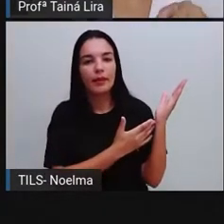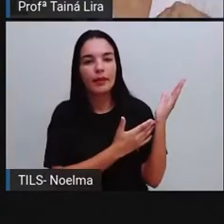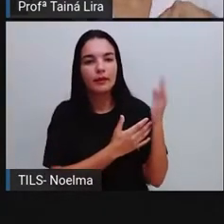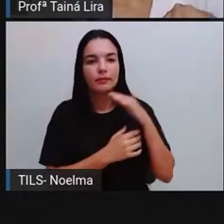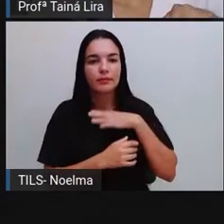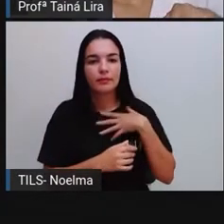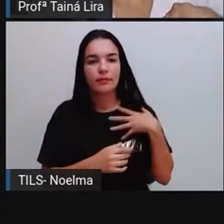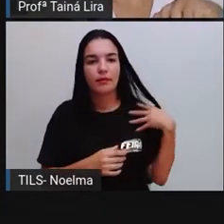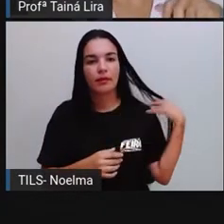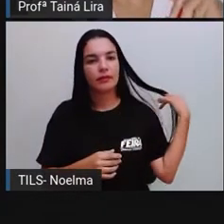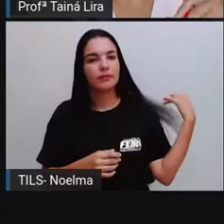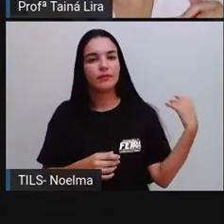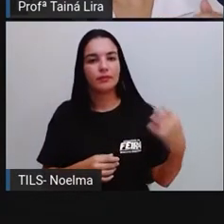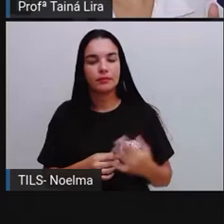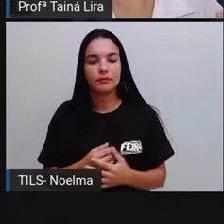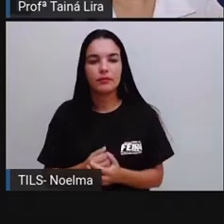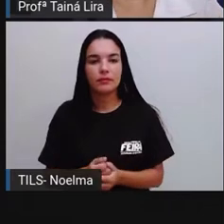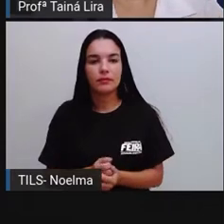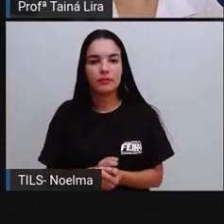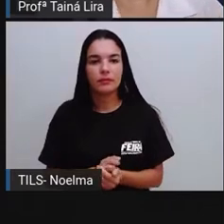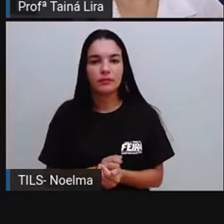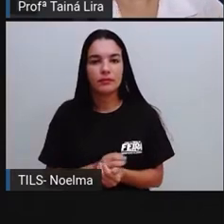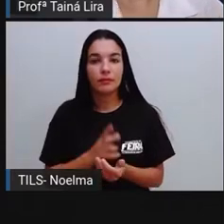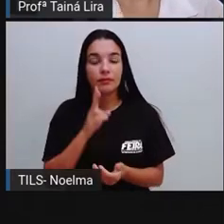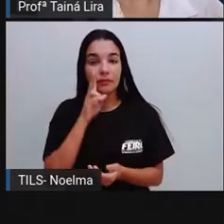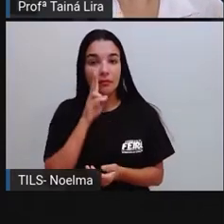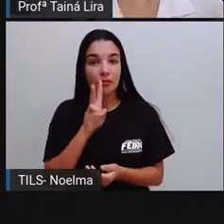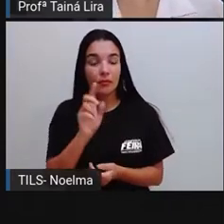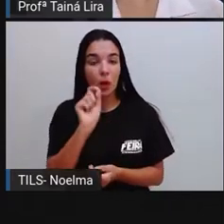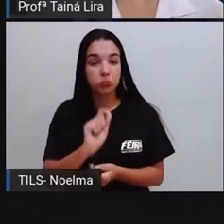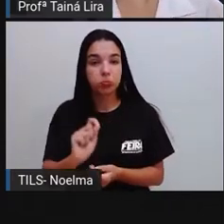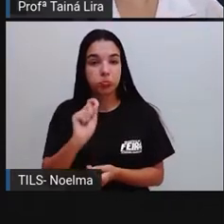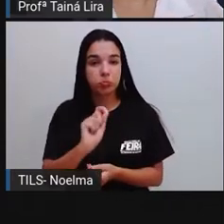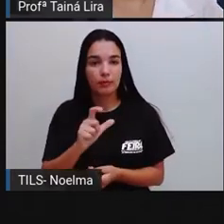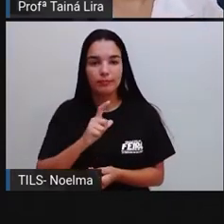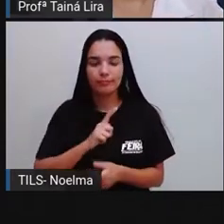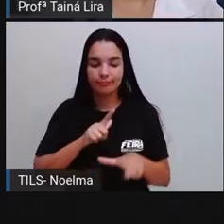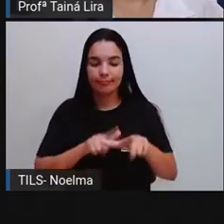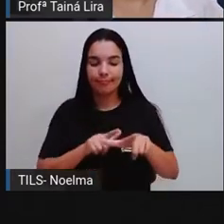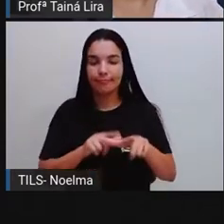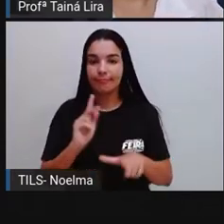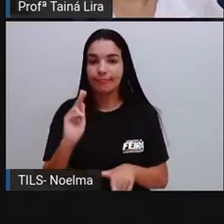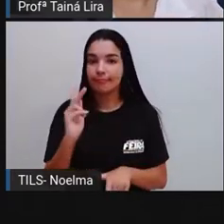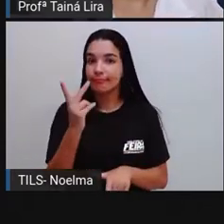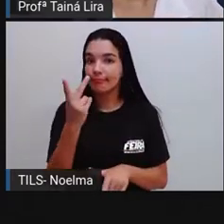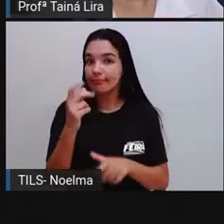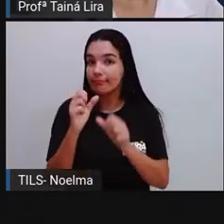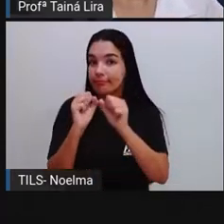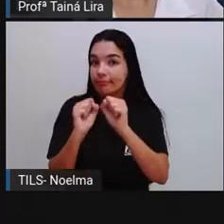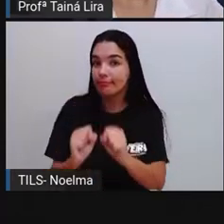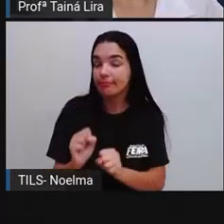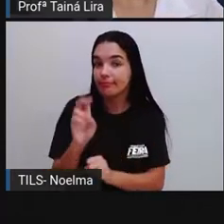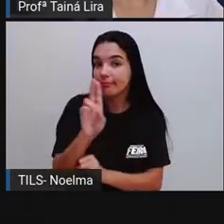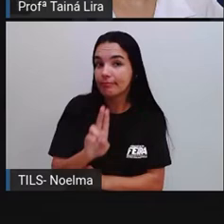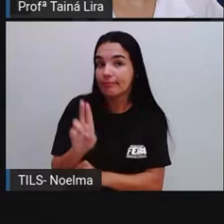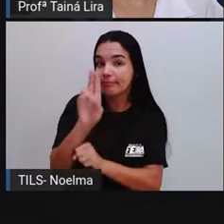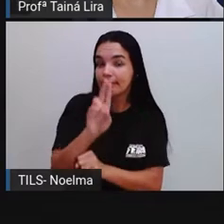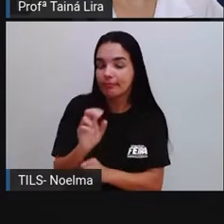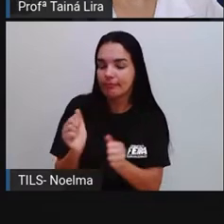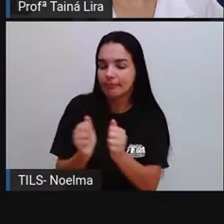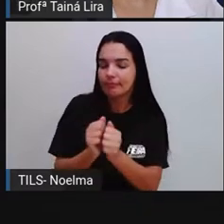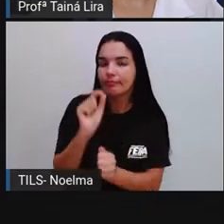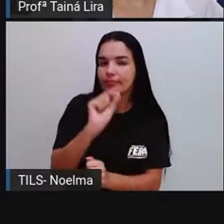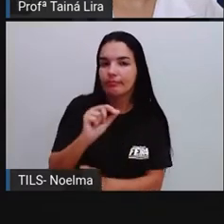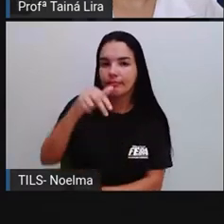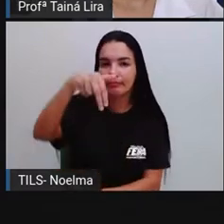Olha lá. Nós vimos que o H, ele pode ser usado ali, né? Junto com o Neh,